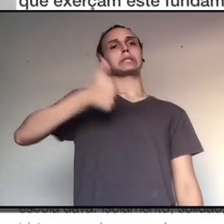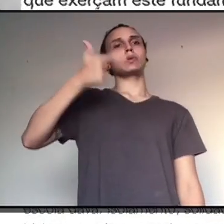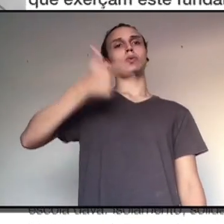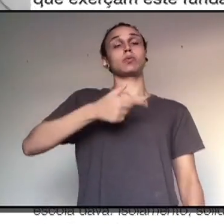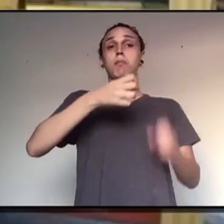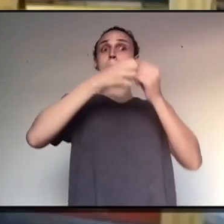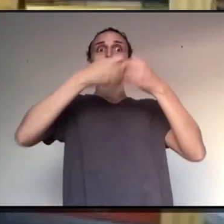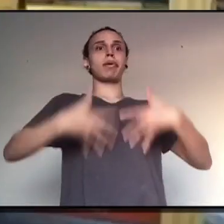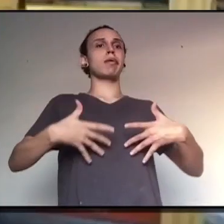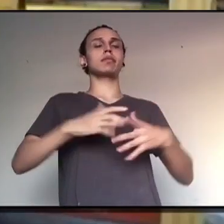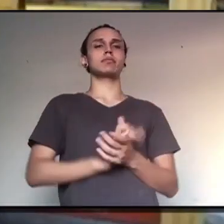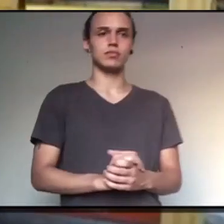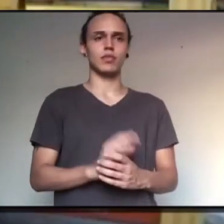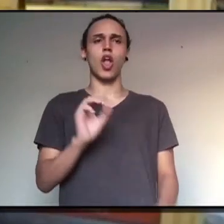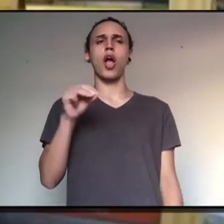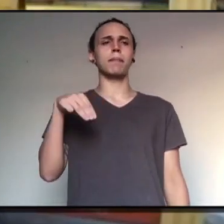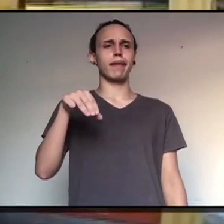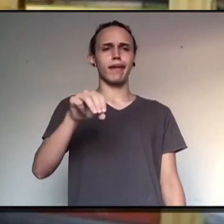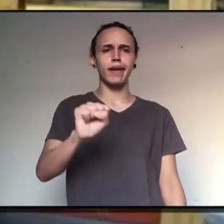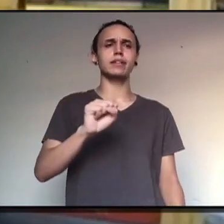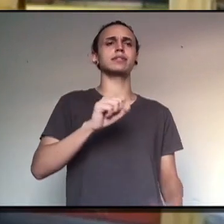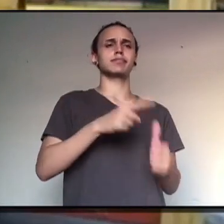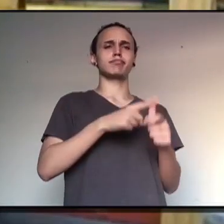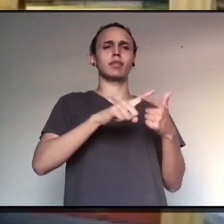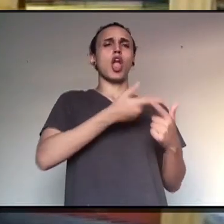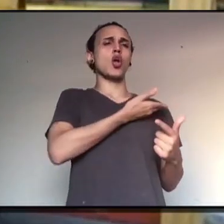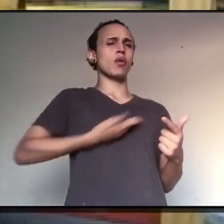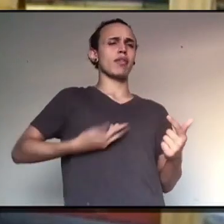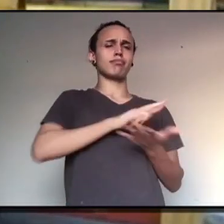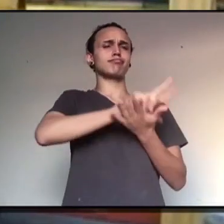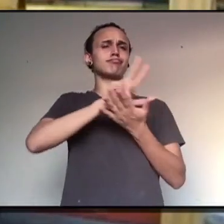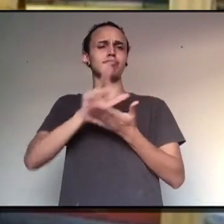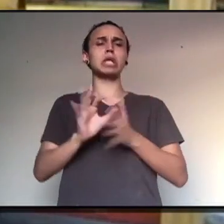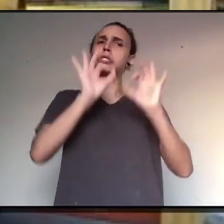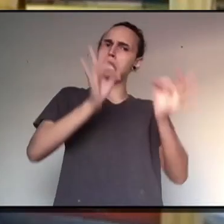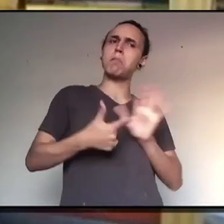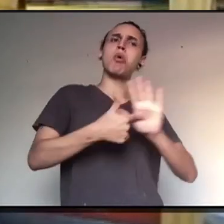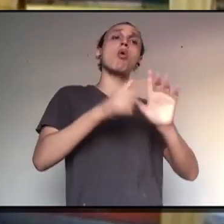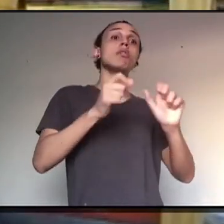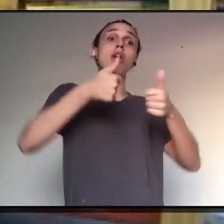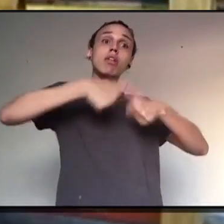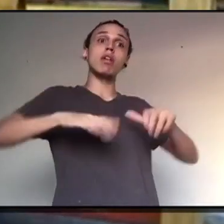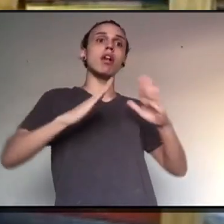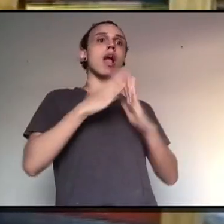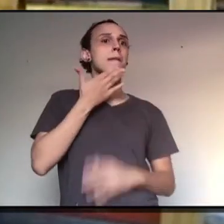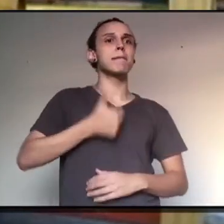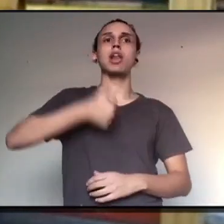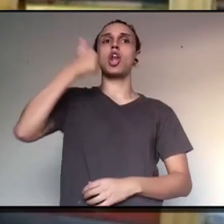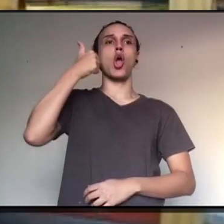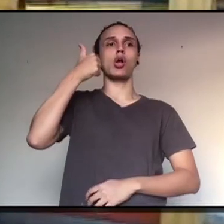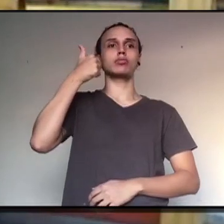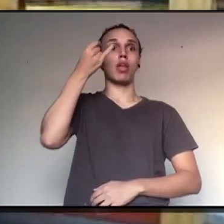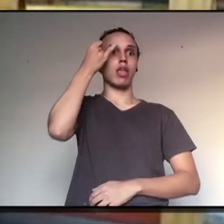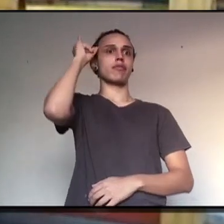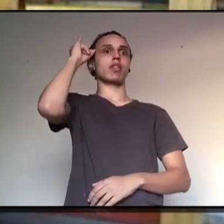maior impacto. Tanto a OMS quanto os governos, de forma muito acertada, apontaram que ficar em casa